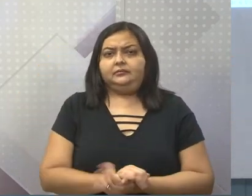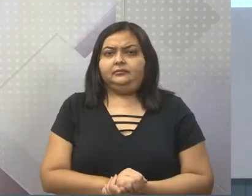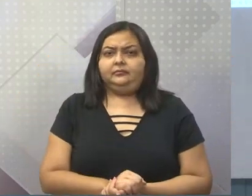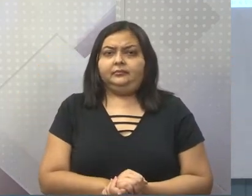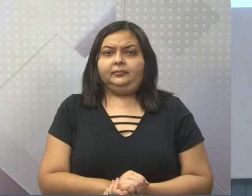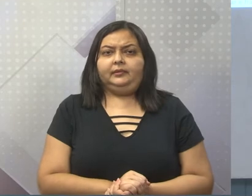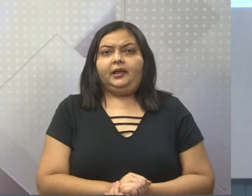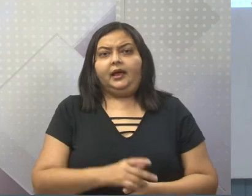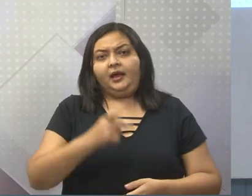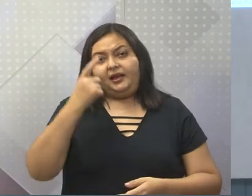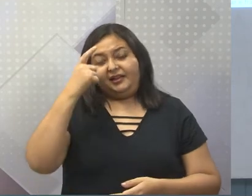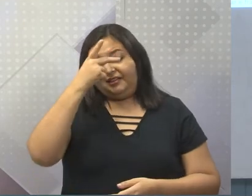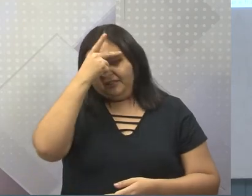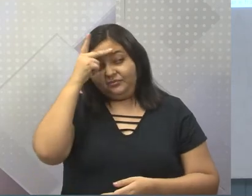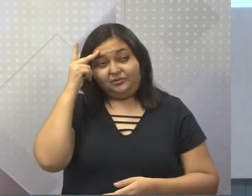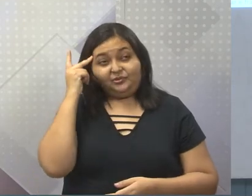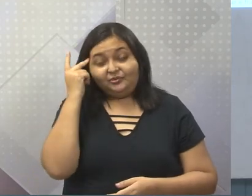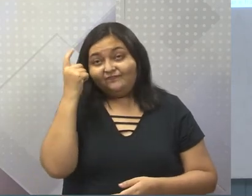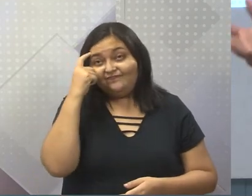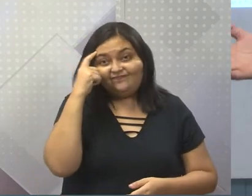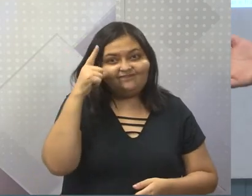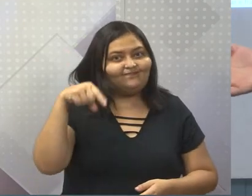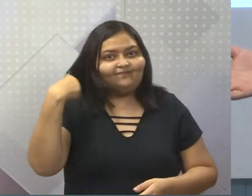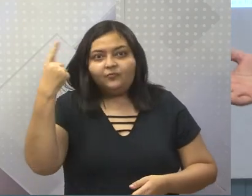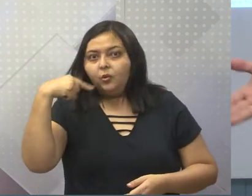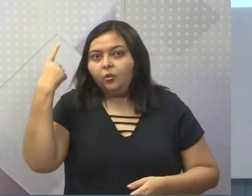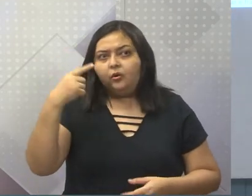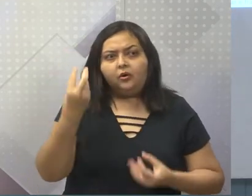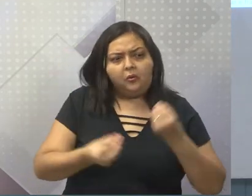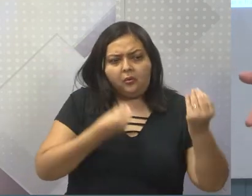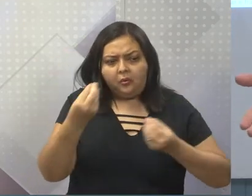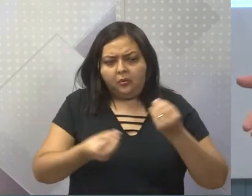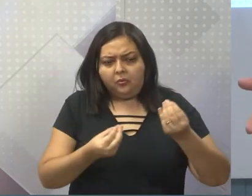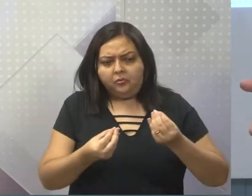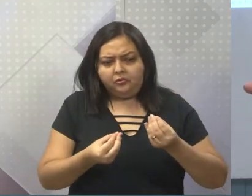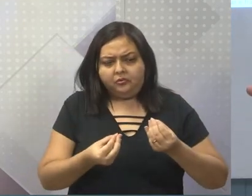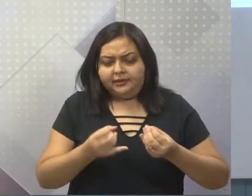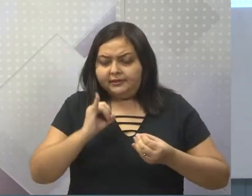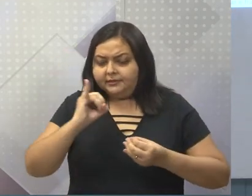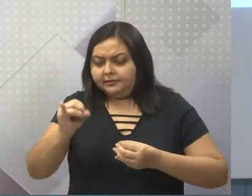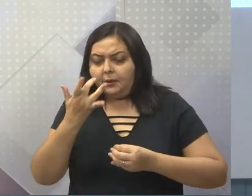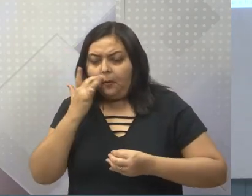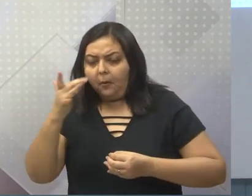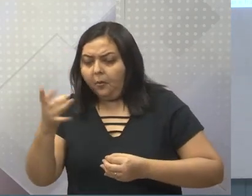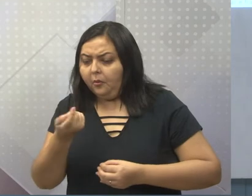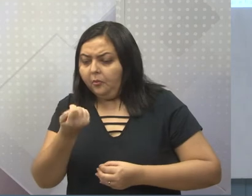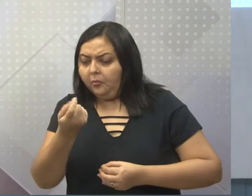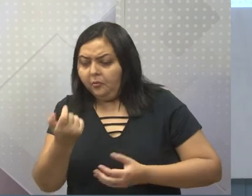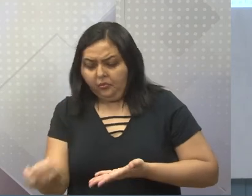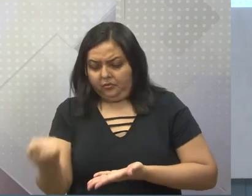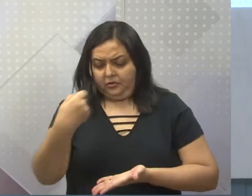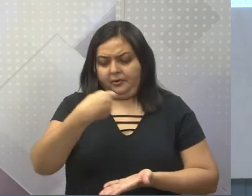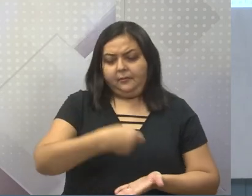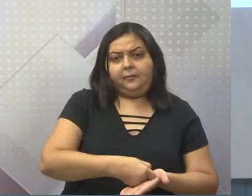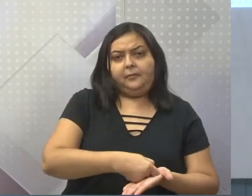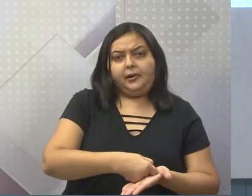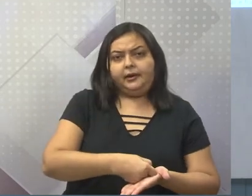As pessoas ficaram loucas. Porque, o que acontece? Gente, como é a gente vai pagar uma coisa se a gente não lucrou? Como é que a gente vai pagar esse imposto?